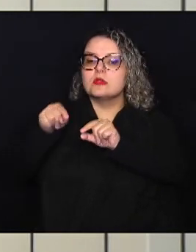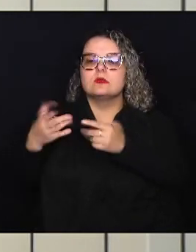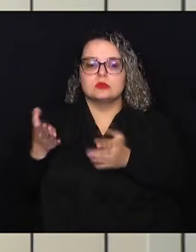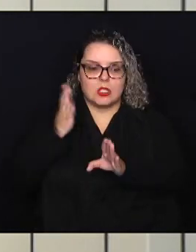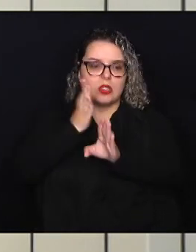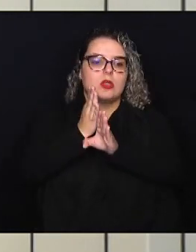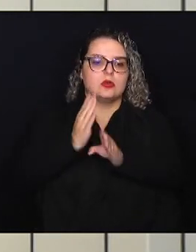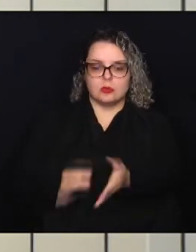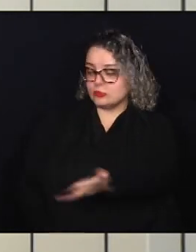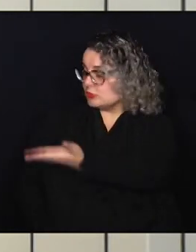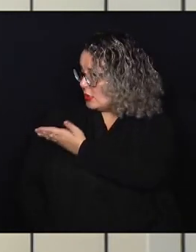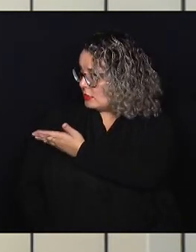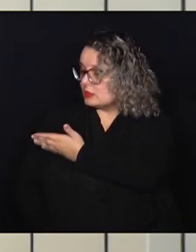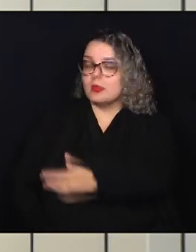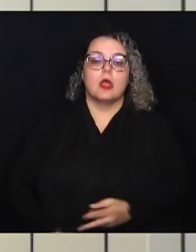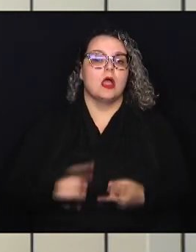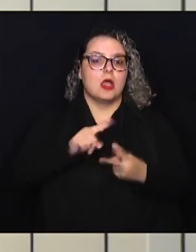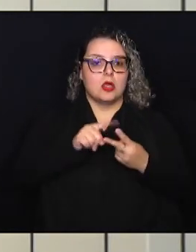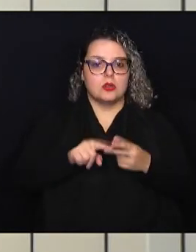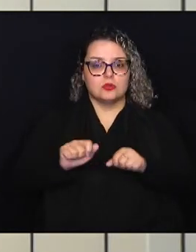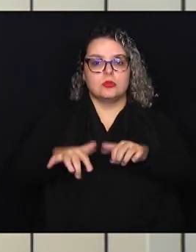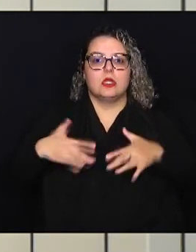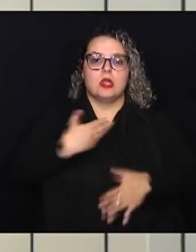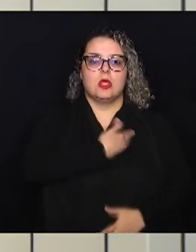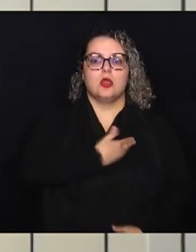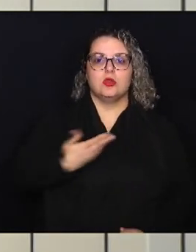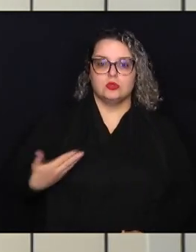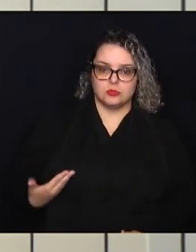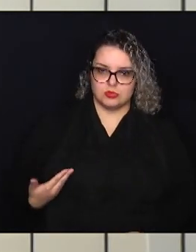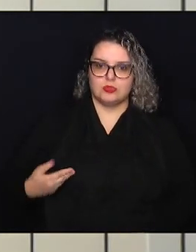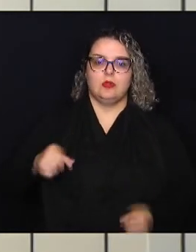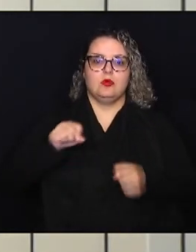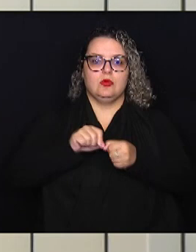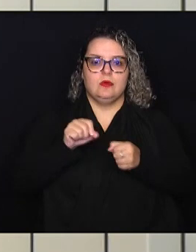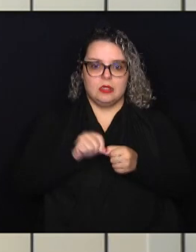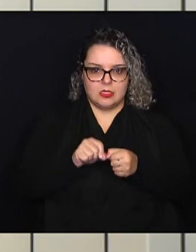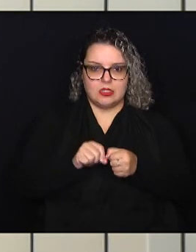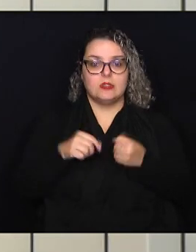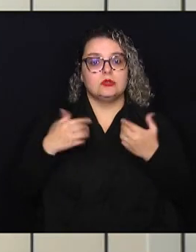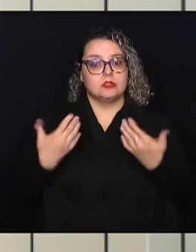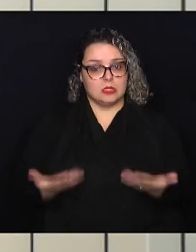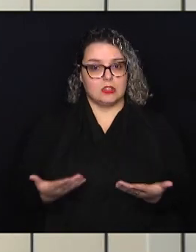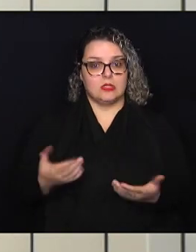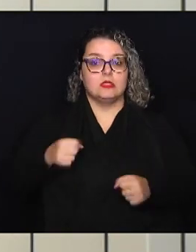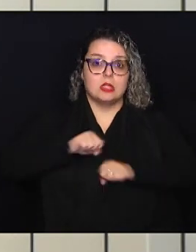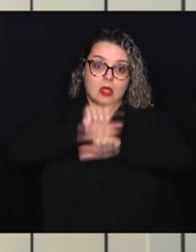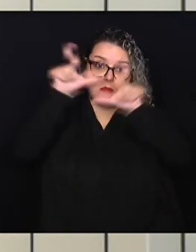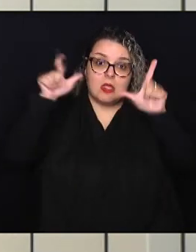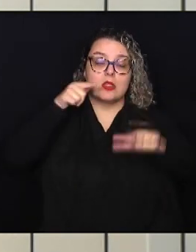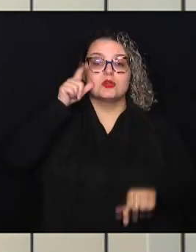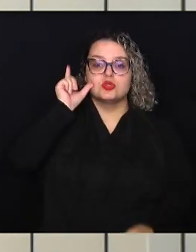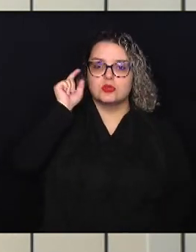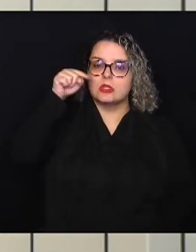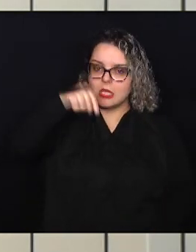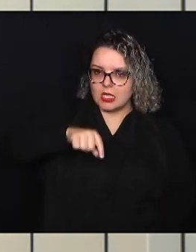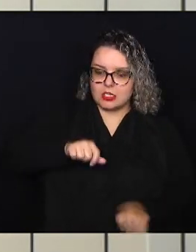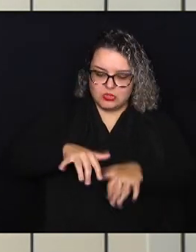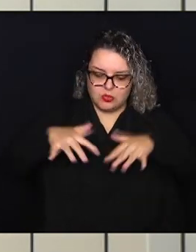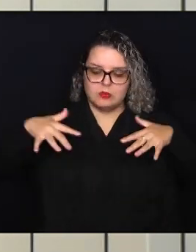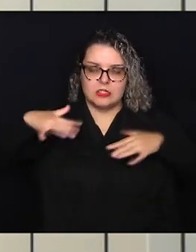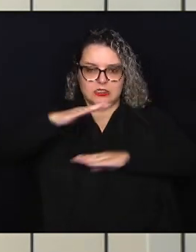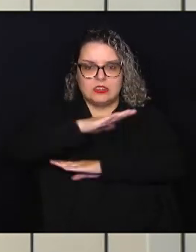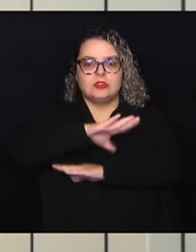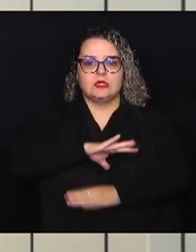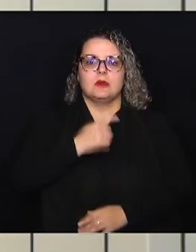encontra então as duas audiências públicas que foram realizadas então na manhã de ontem aqui no plenário da